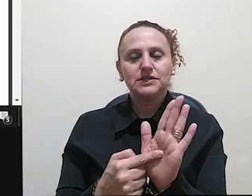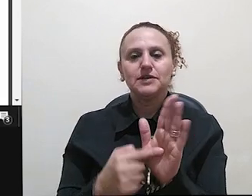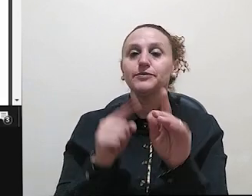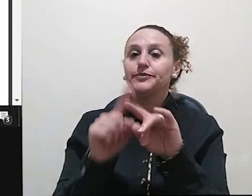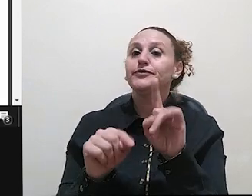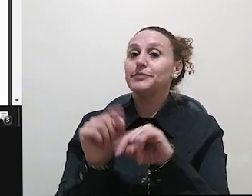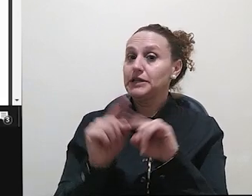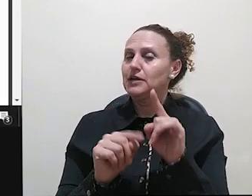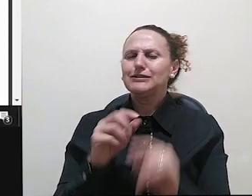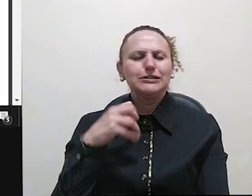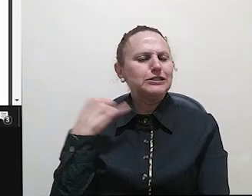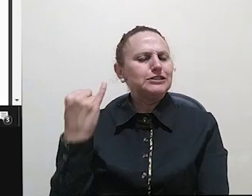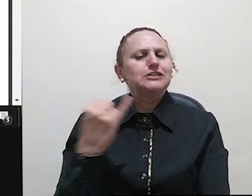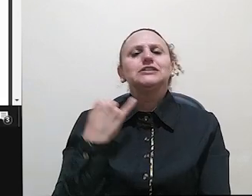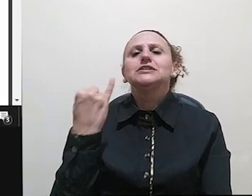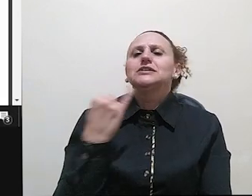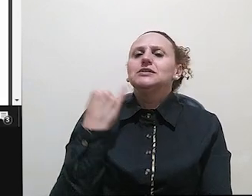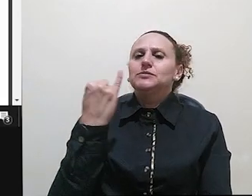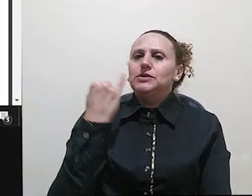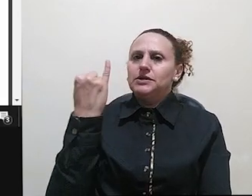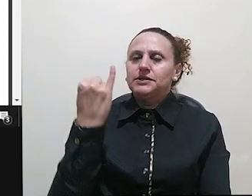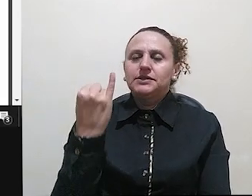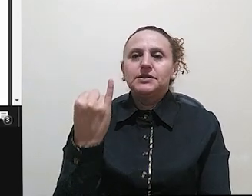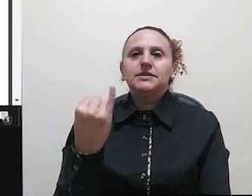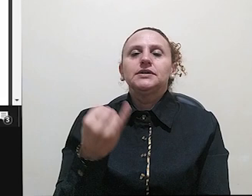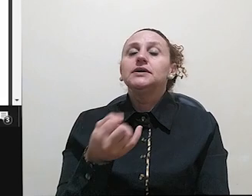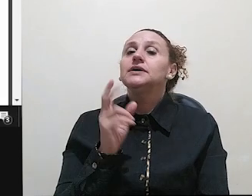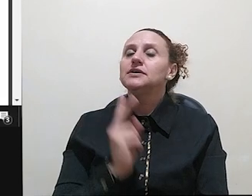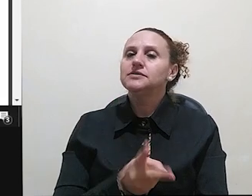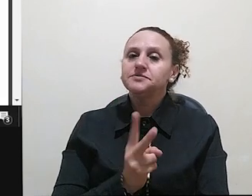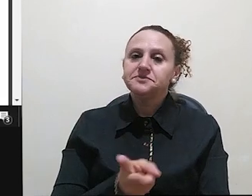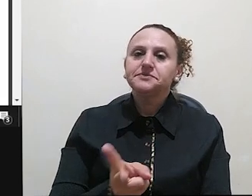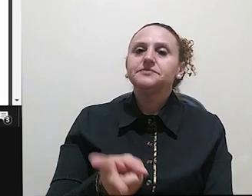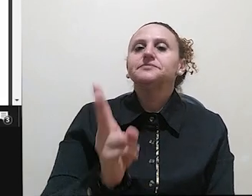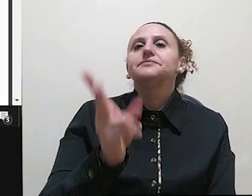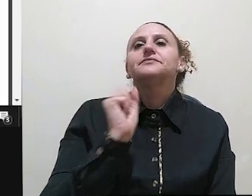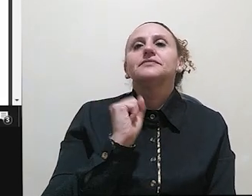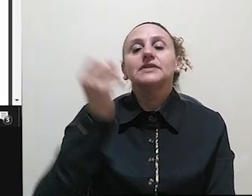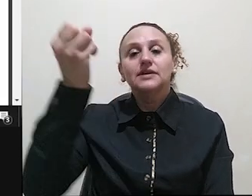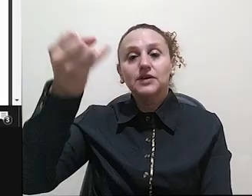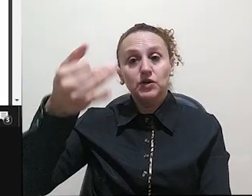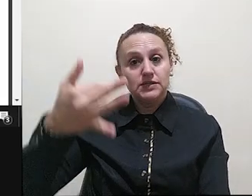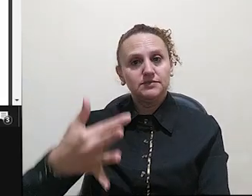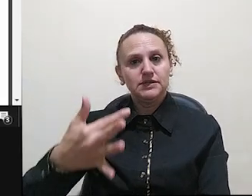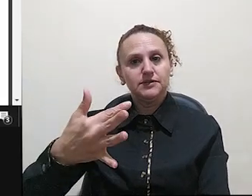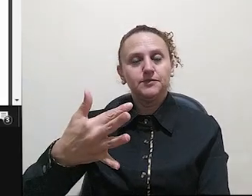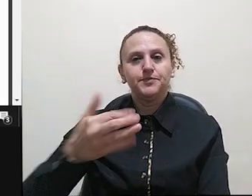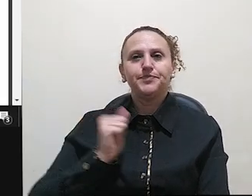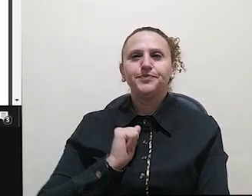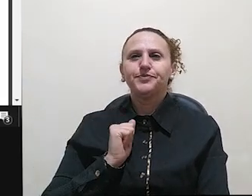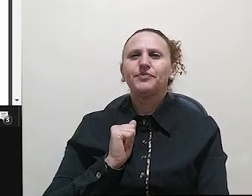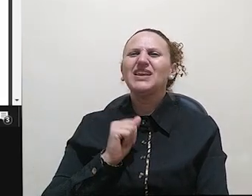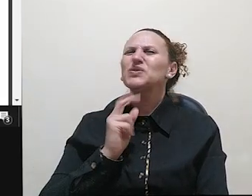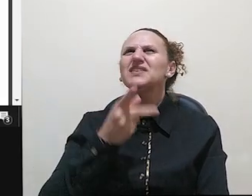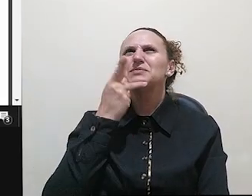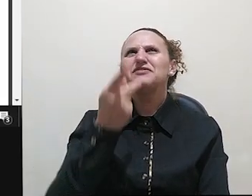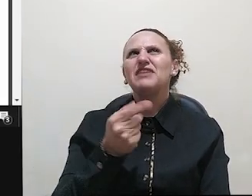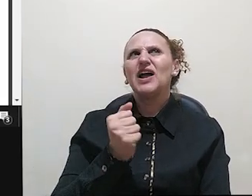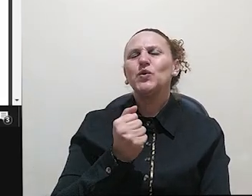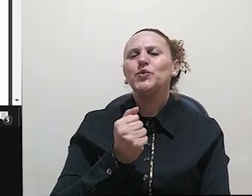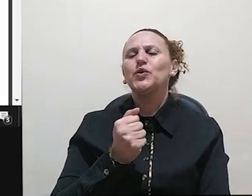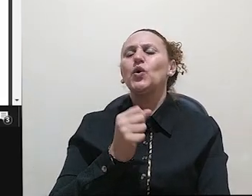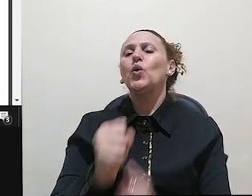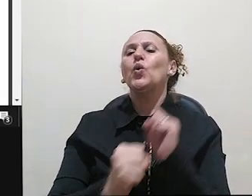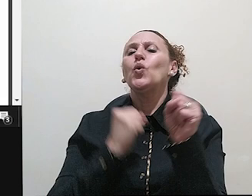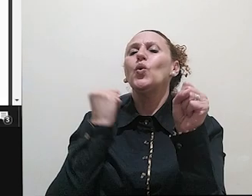material, isso é muito bom. eu, inclusive, às vezes indico que se coloque sobrenome, ano e página por